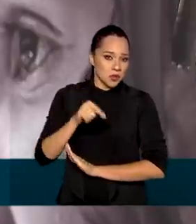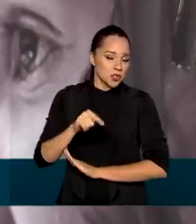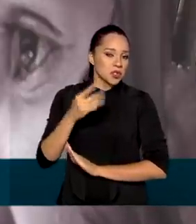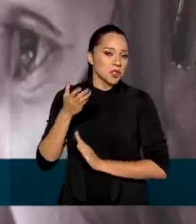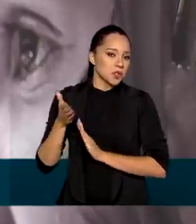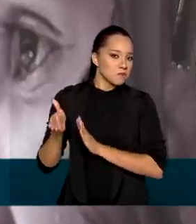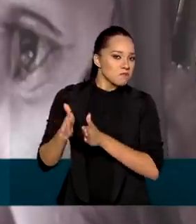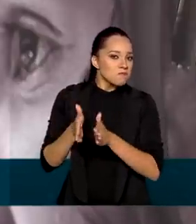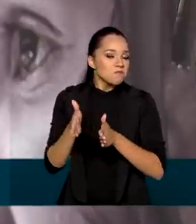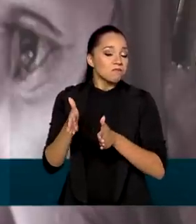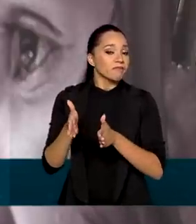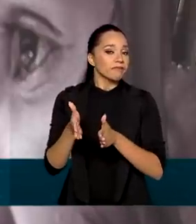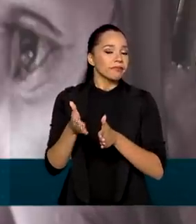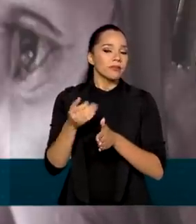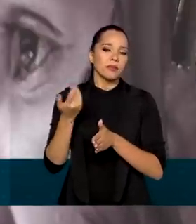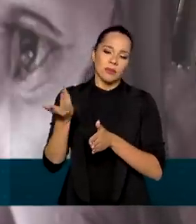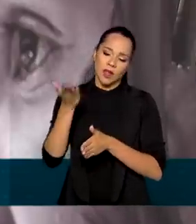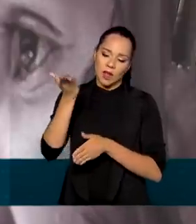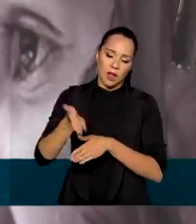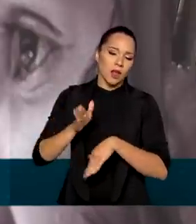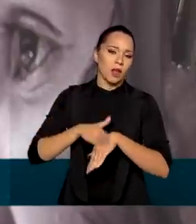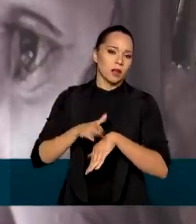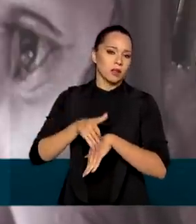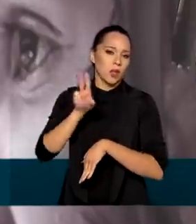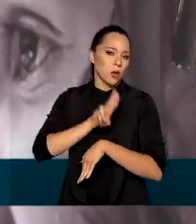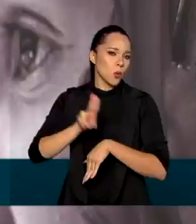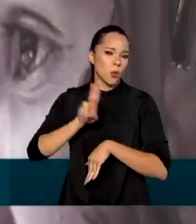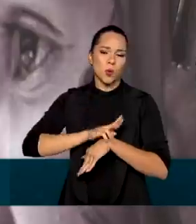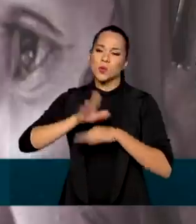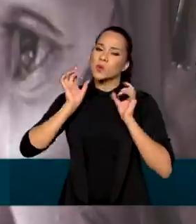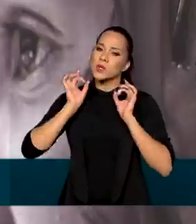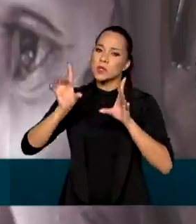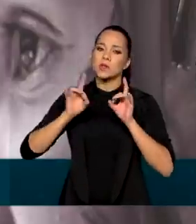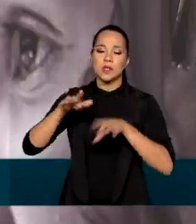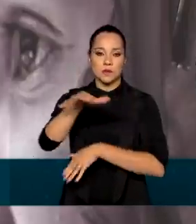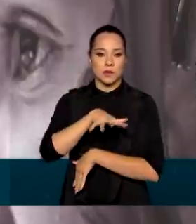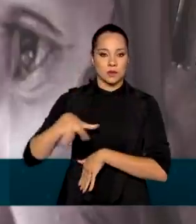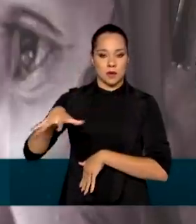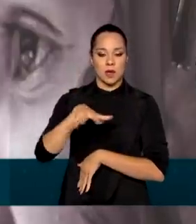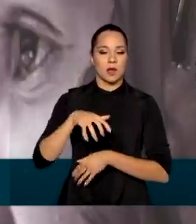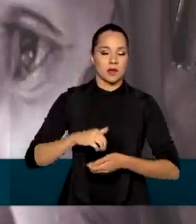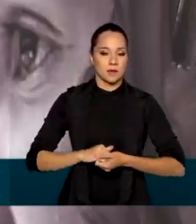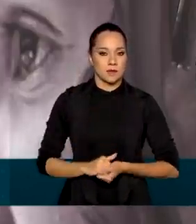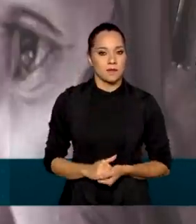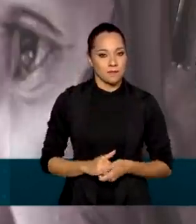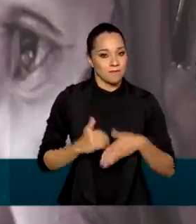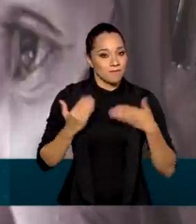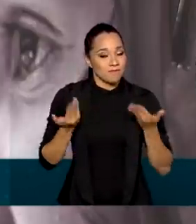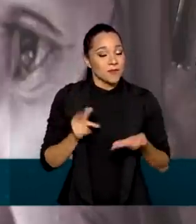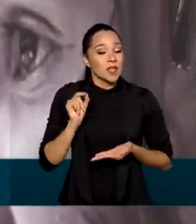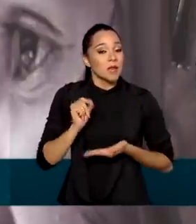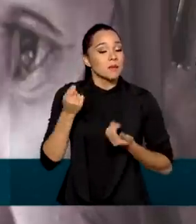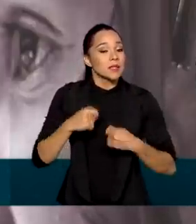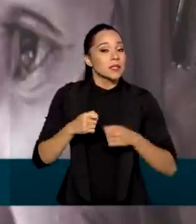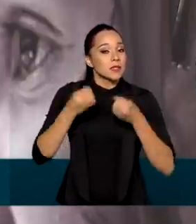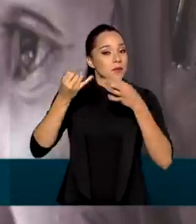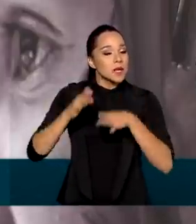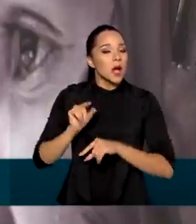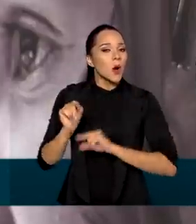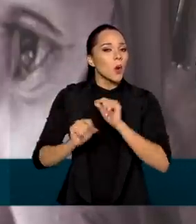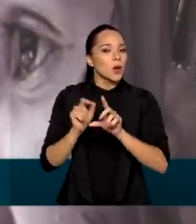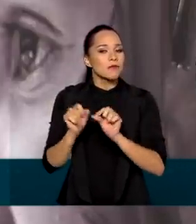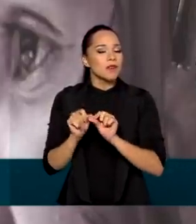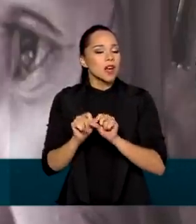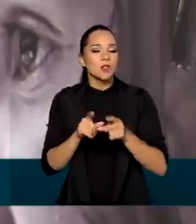conduzir. Afinal de contas, ele tem o usufruto exclusivo da sua área. Então, quem tem que dizer o que